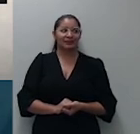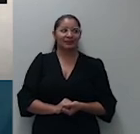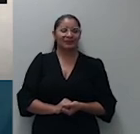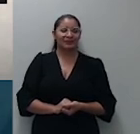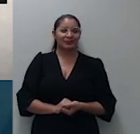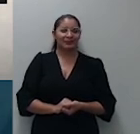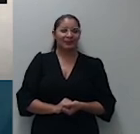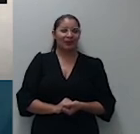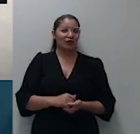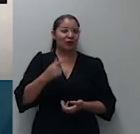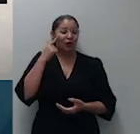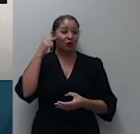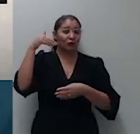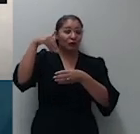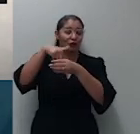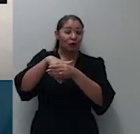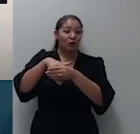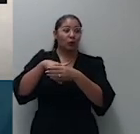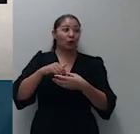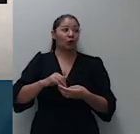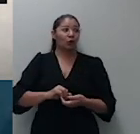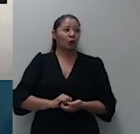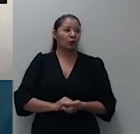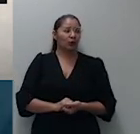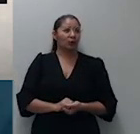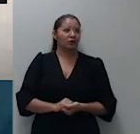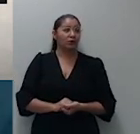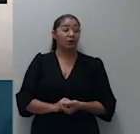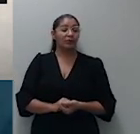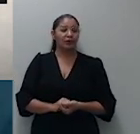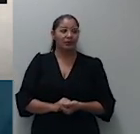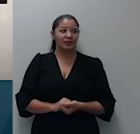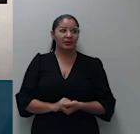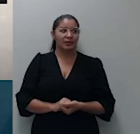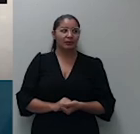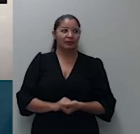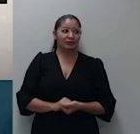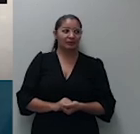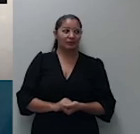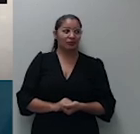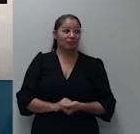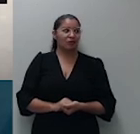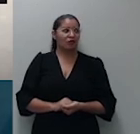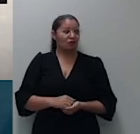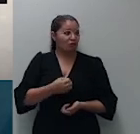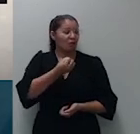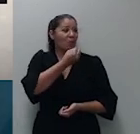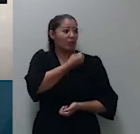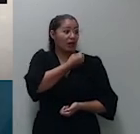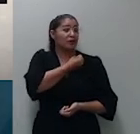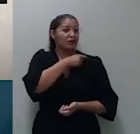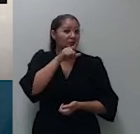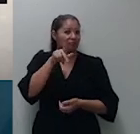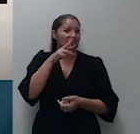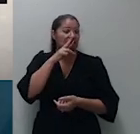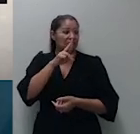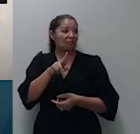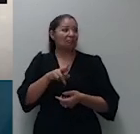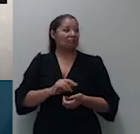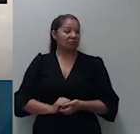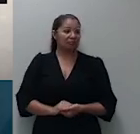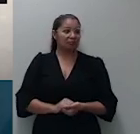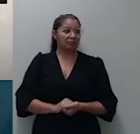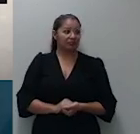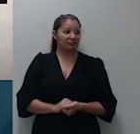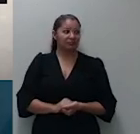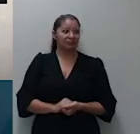no recurso especial 121 966 esse fica para a